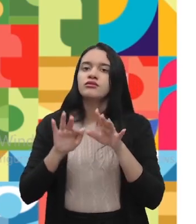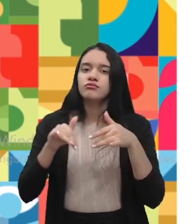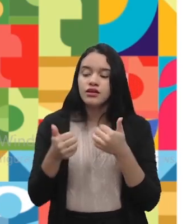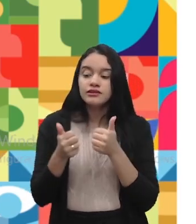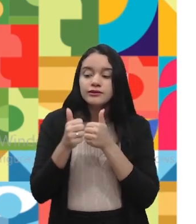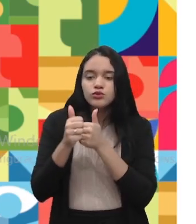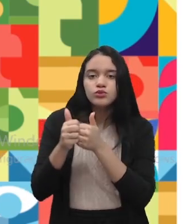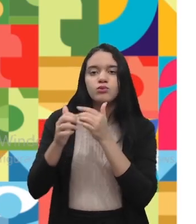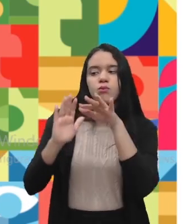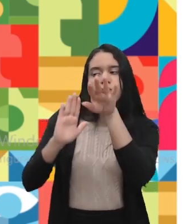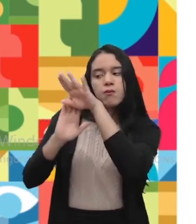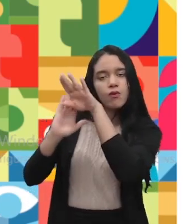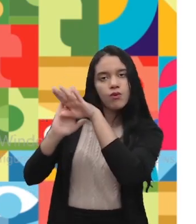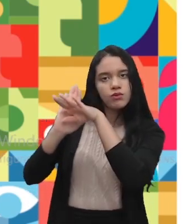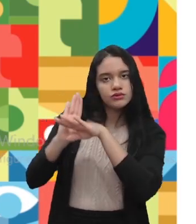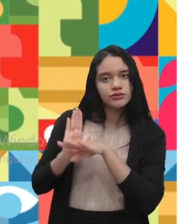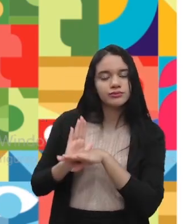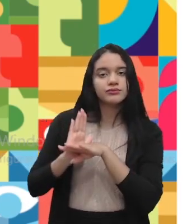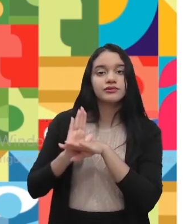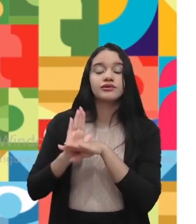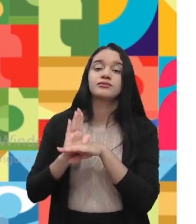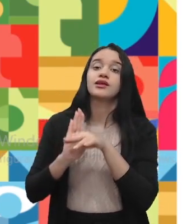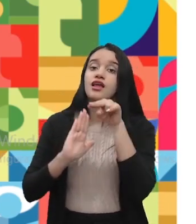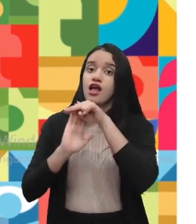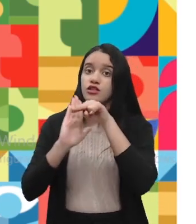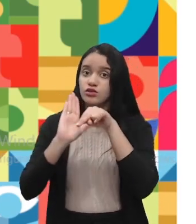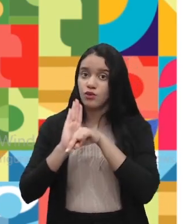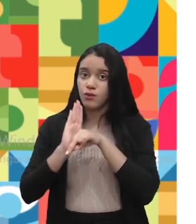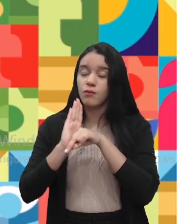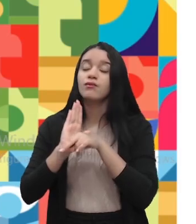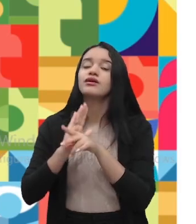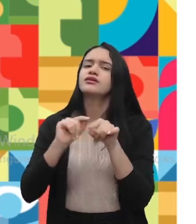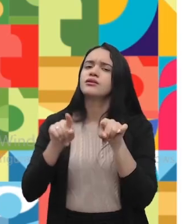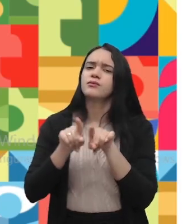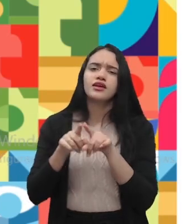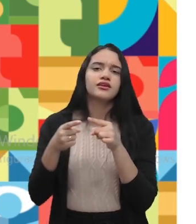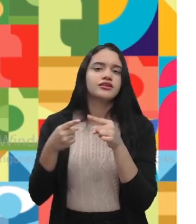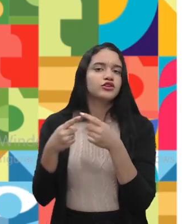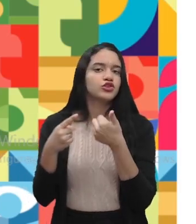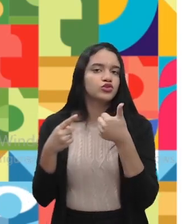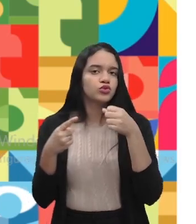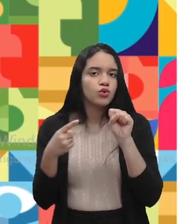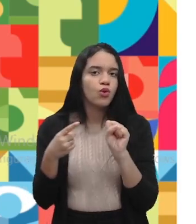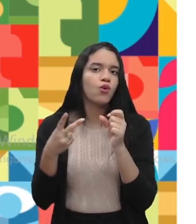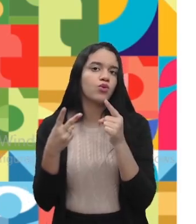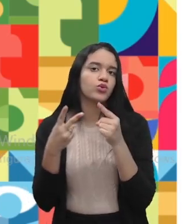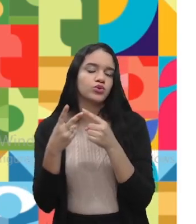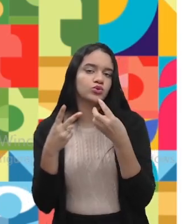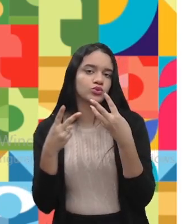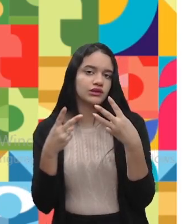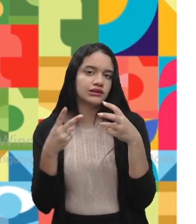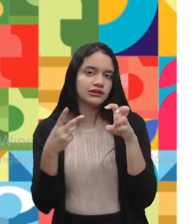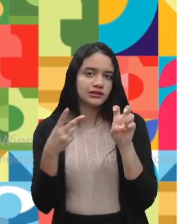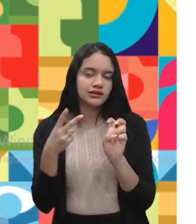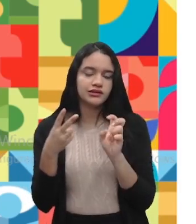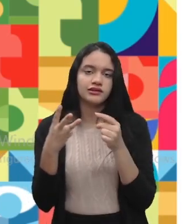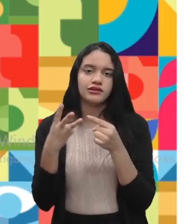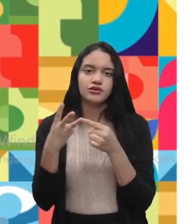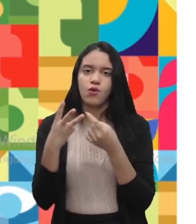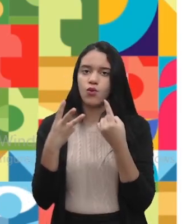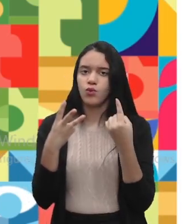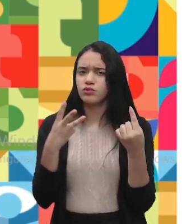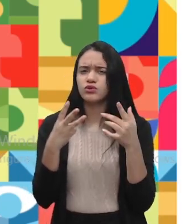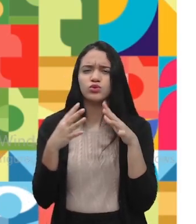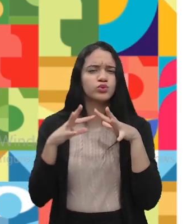e cumprir com as normas. Tanto a 18, como a 35, como a NR1, tudo que ele foi